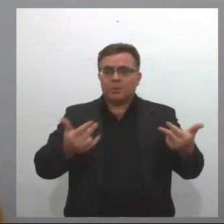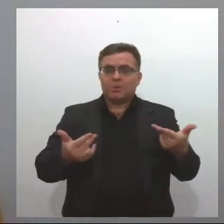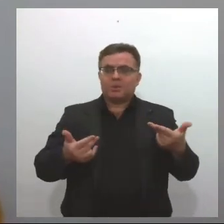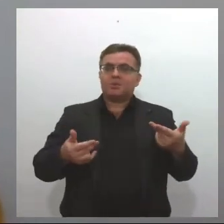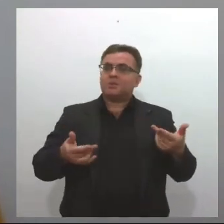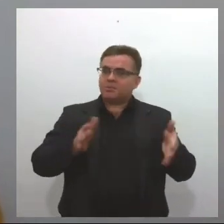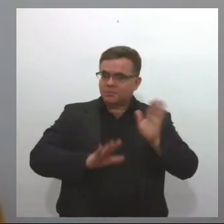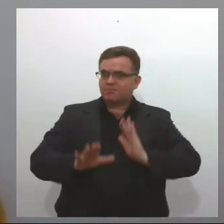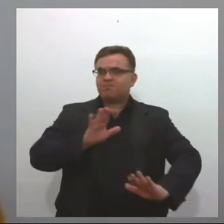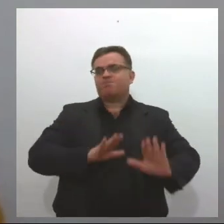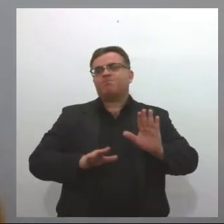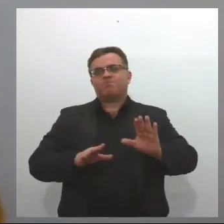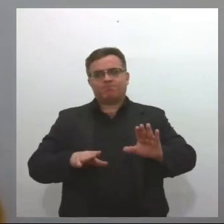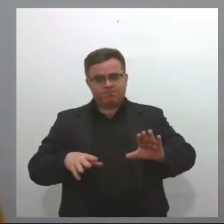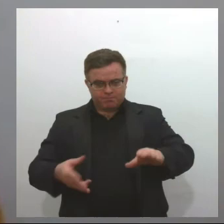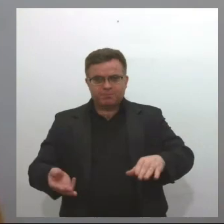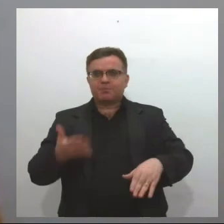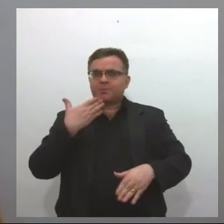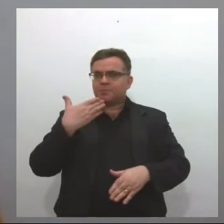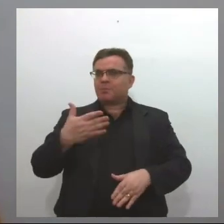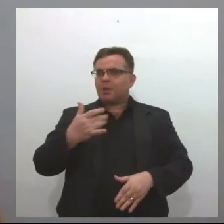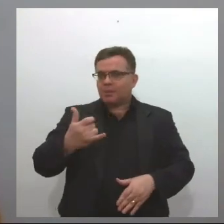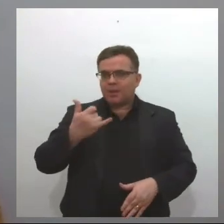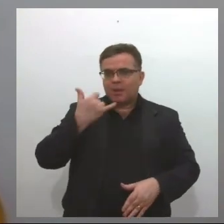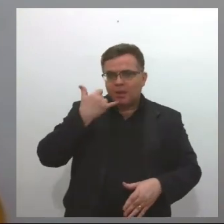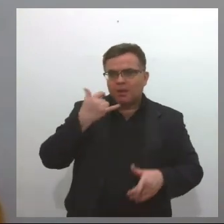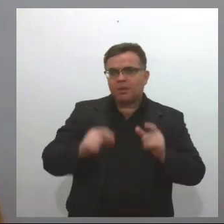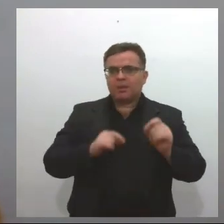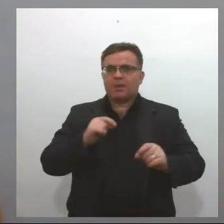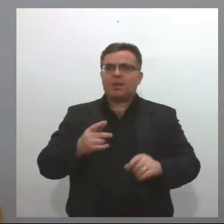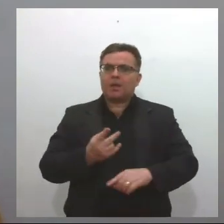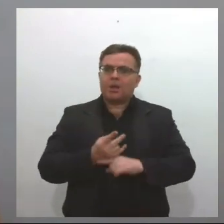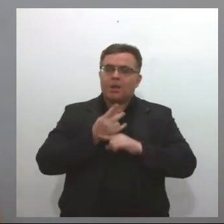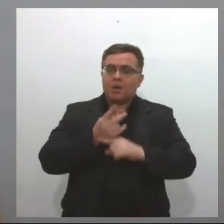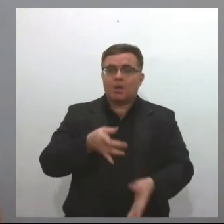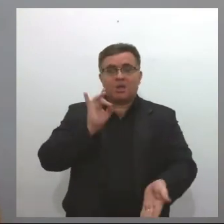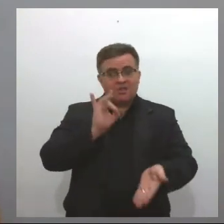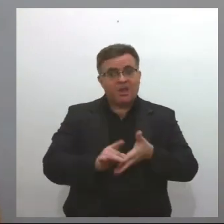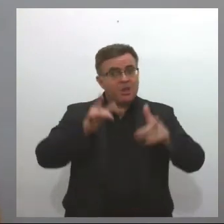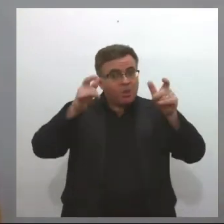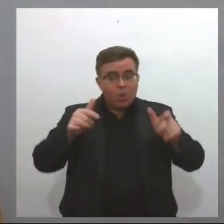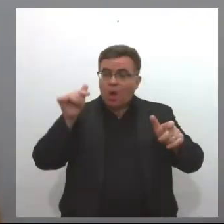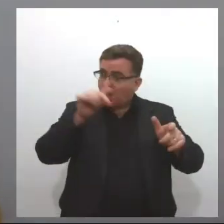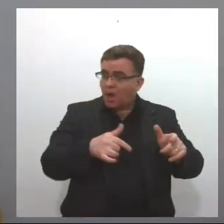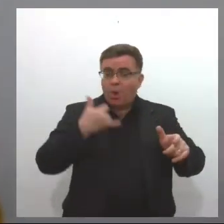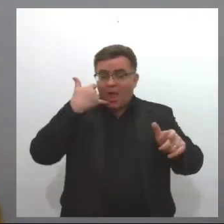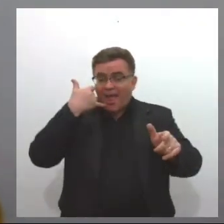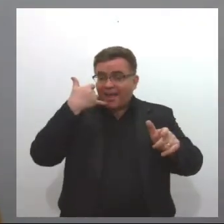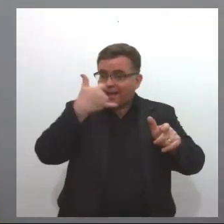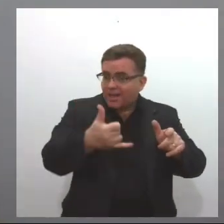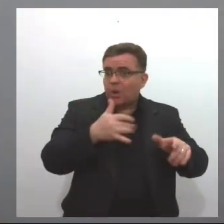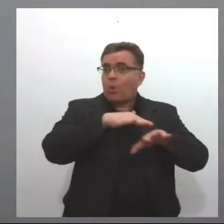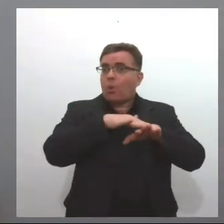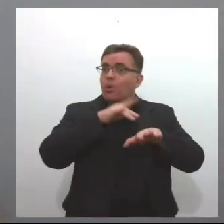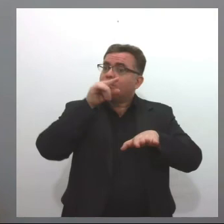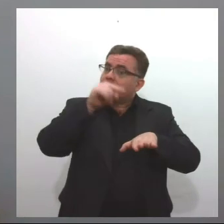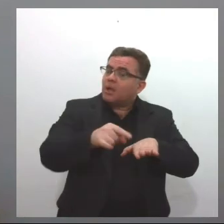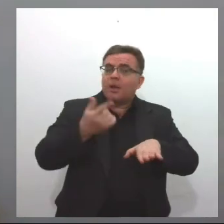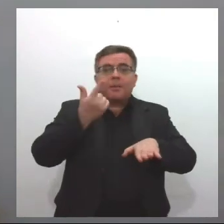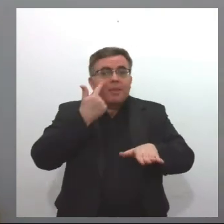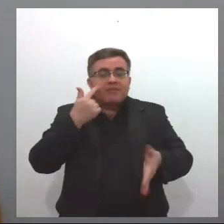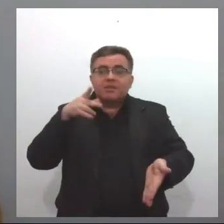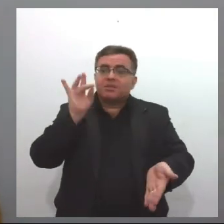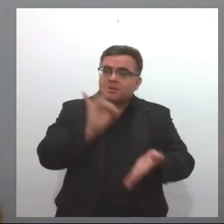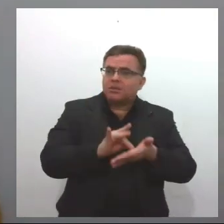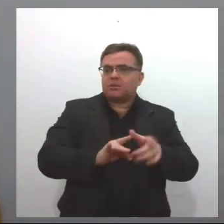SMS, mandando ligar para checar a informação. Procure o número oficial desse órgão, ligue para o órgão, procure falar com alguém que integre o órgão